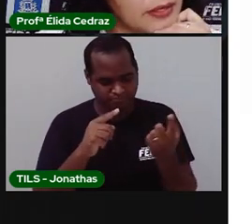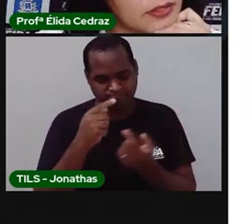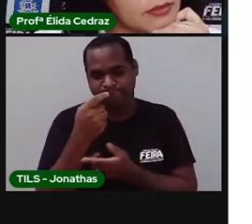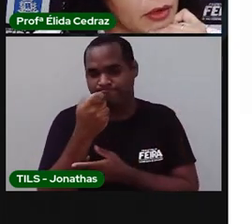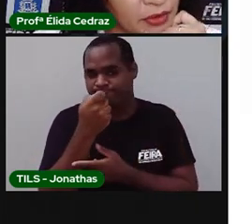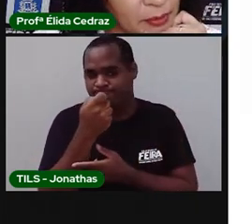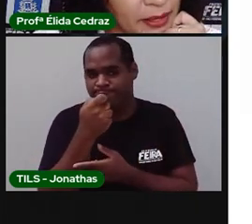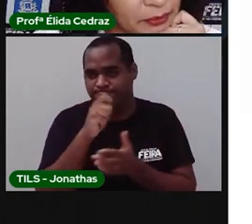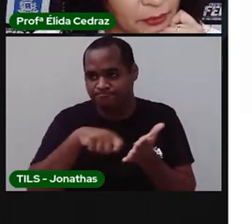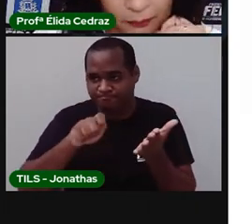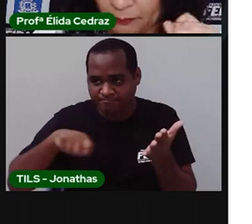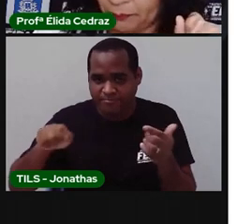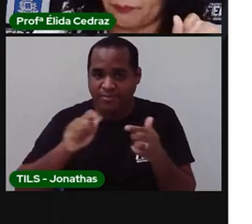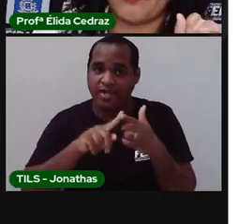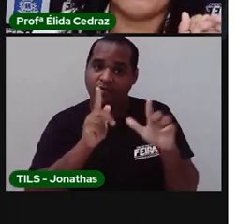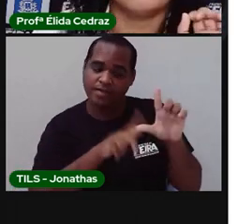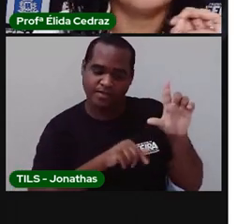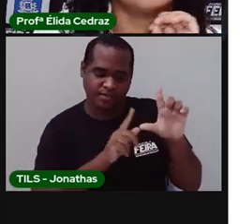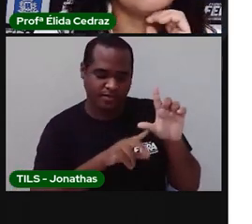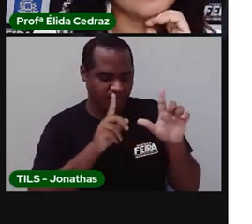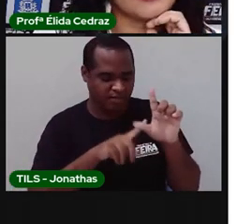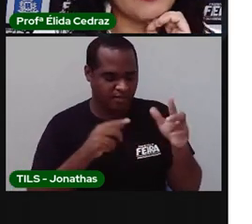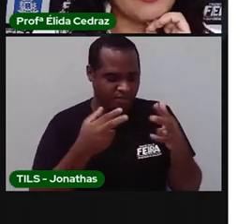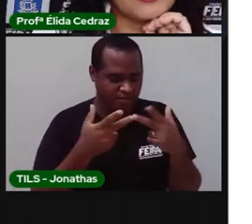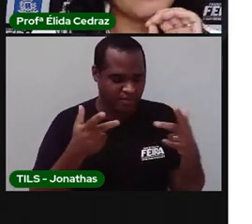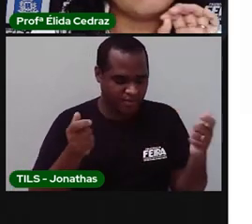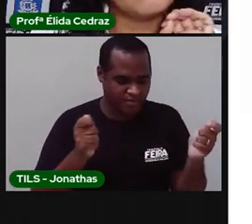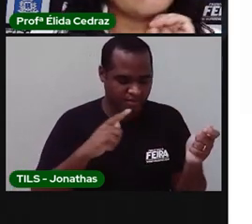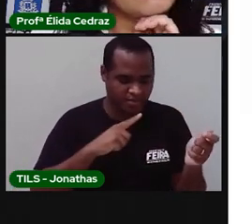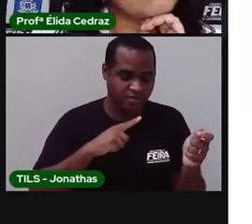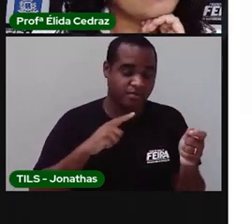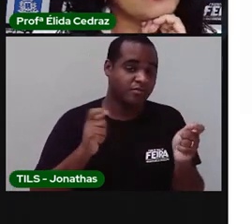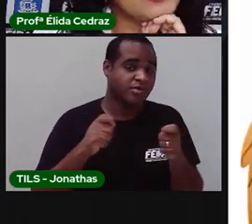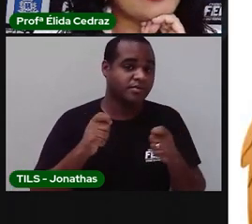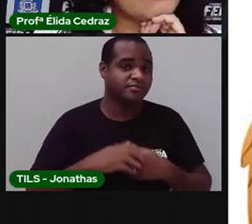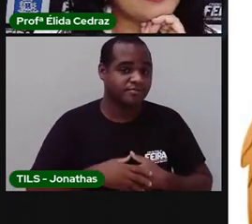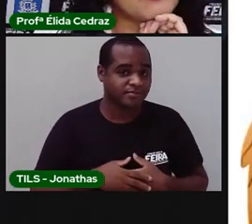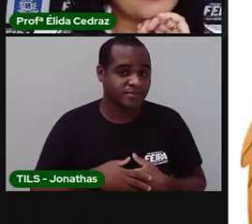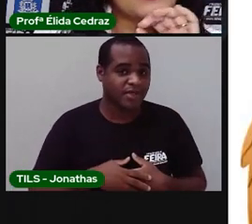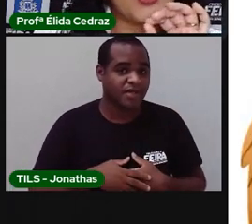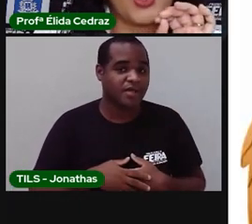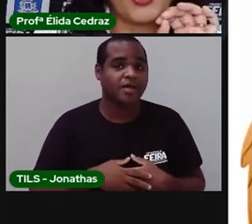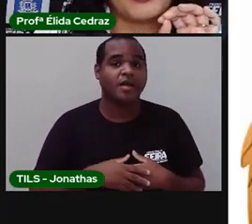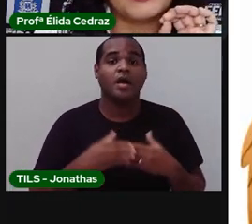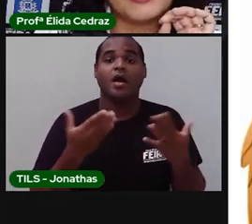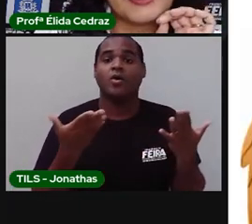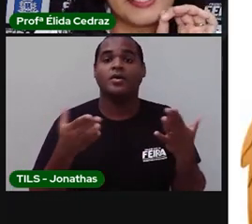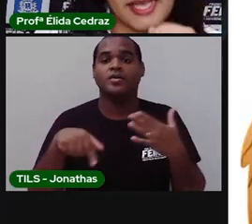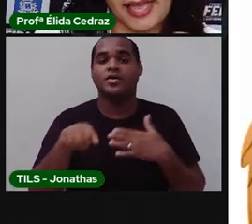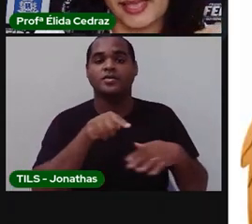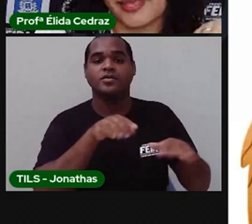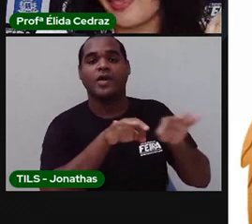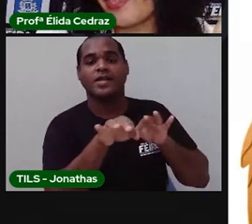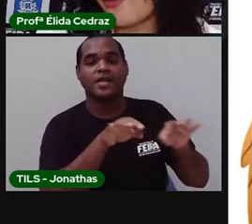letrinhas do alfabeto. E agora nós vamos organizar em